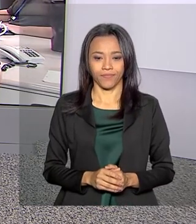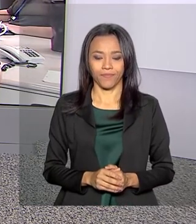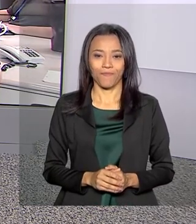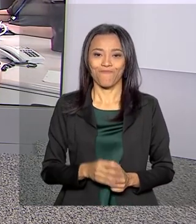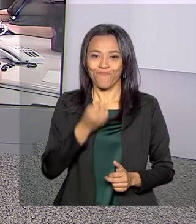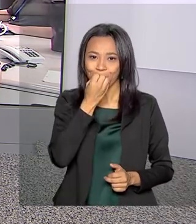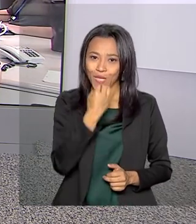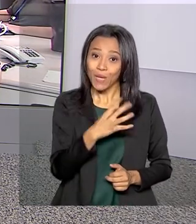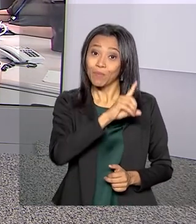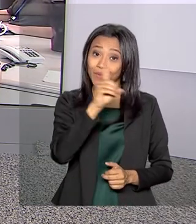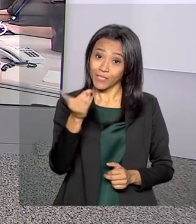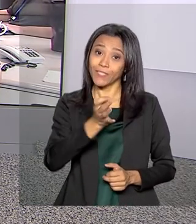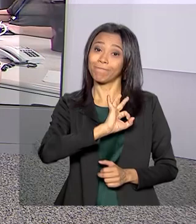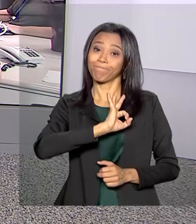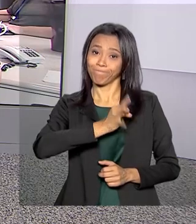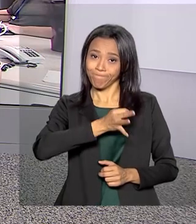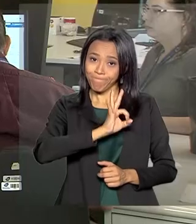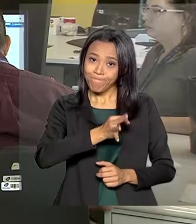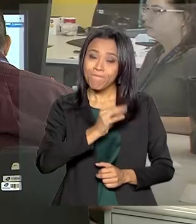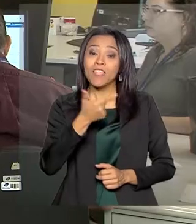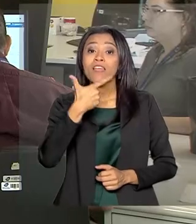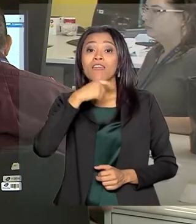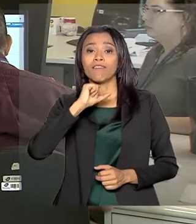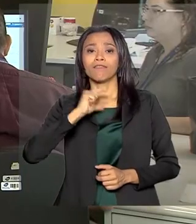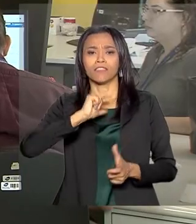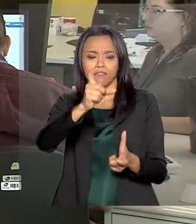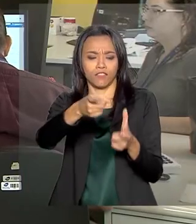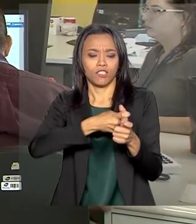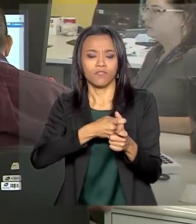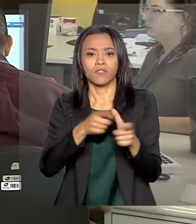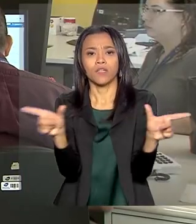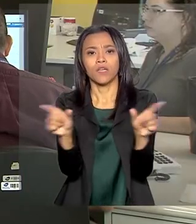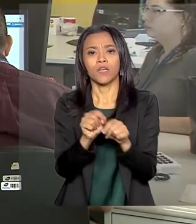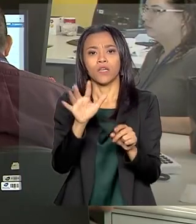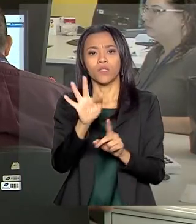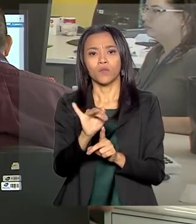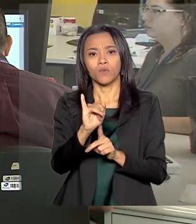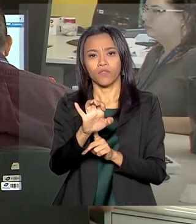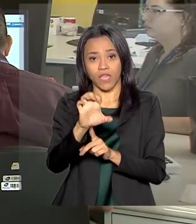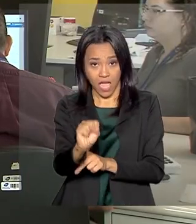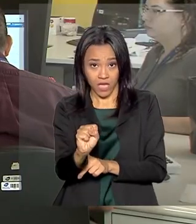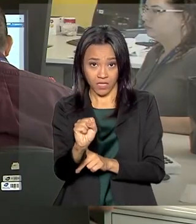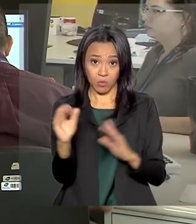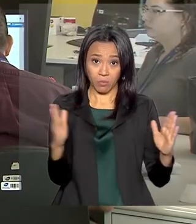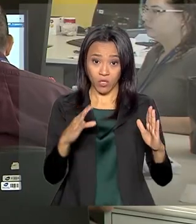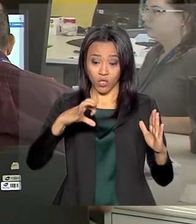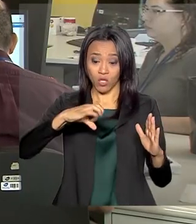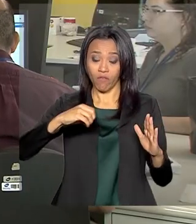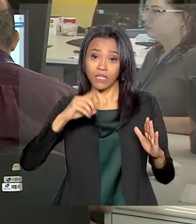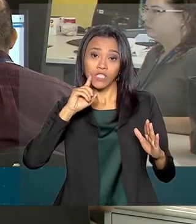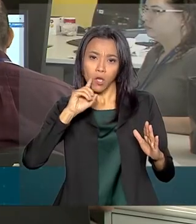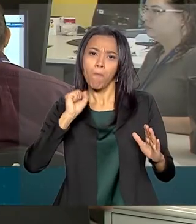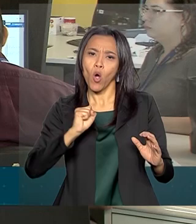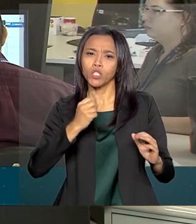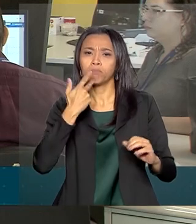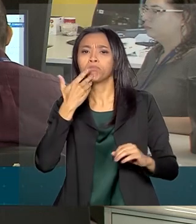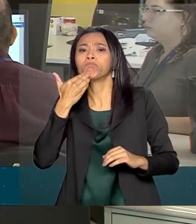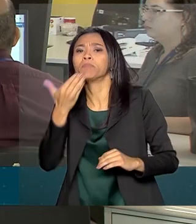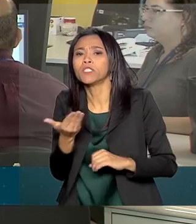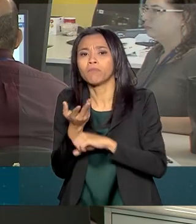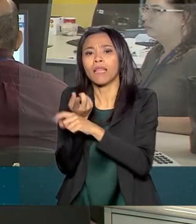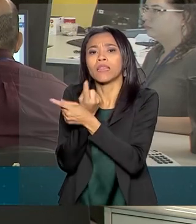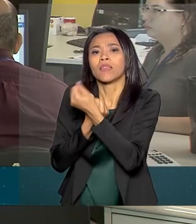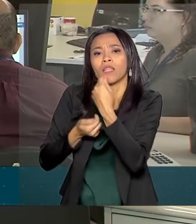Bom dia, é isso mesmo Carla. Quem tem dívida no FIES há no mínimo 90 dias, pode pedir para renegociar o valor em aberto.